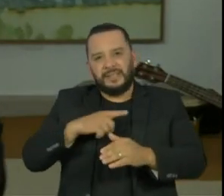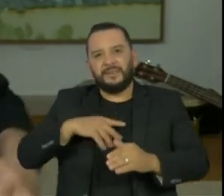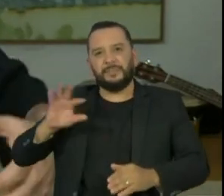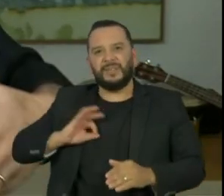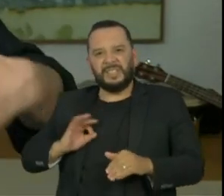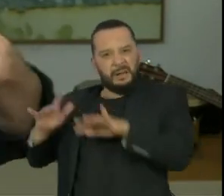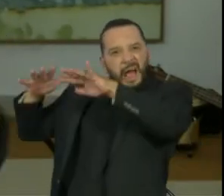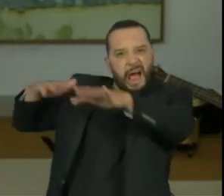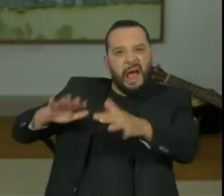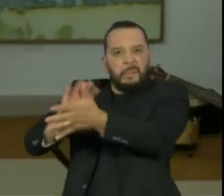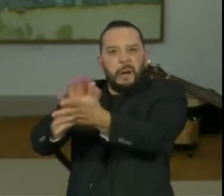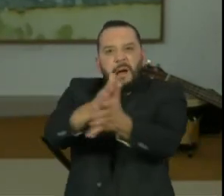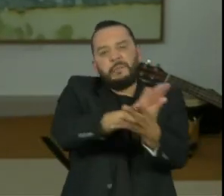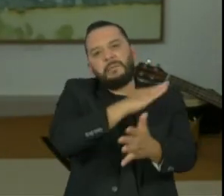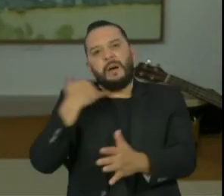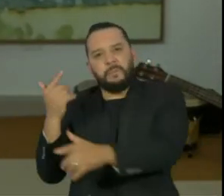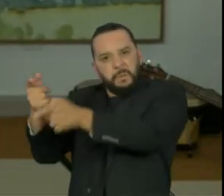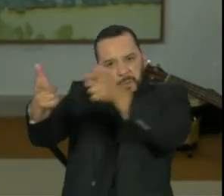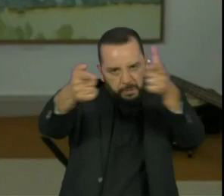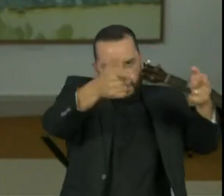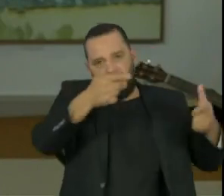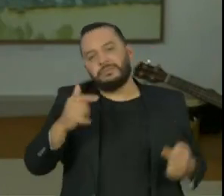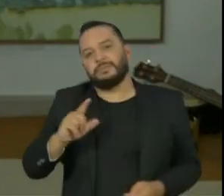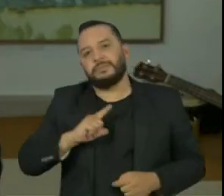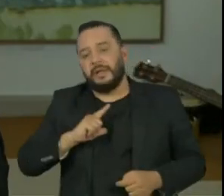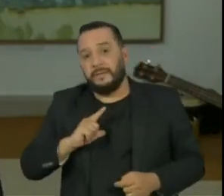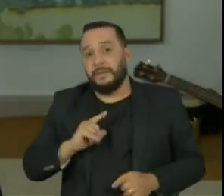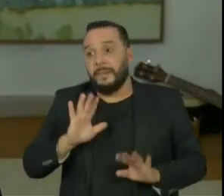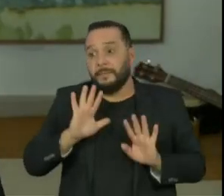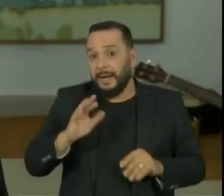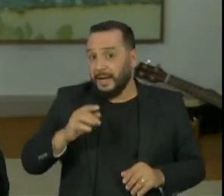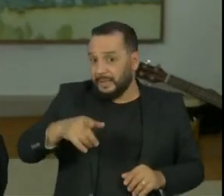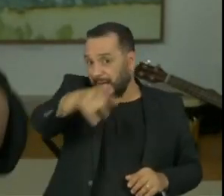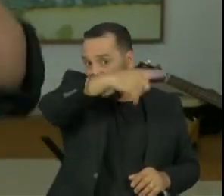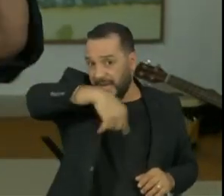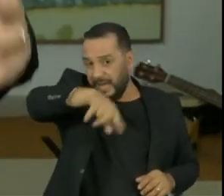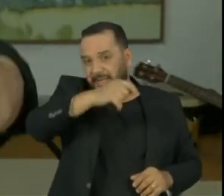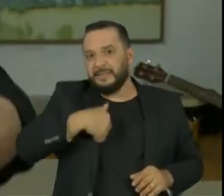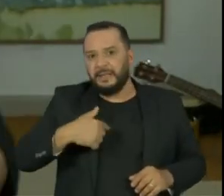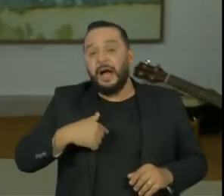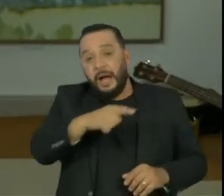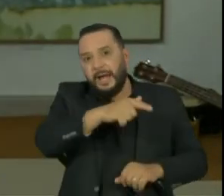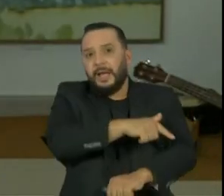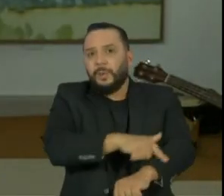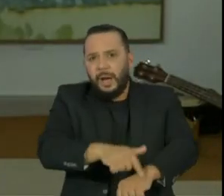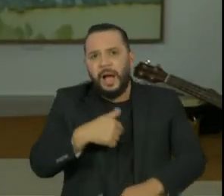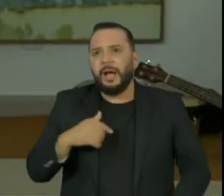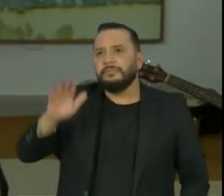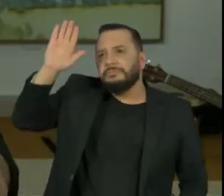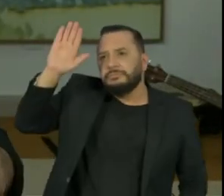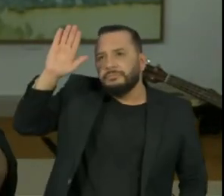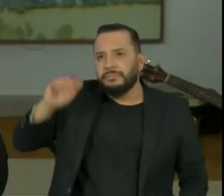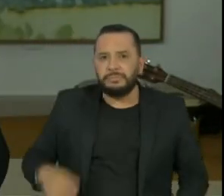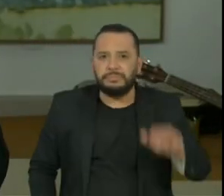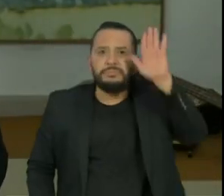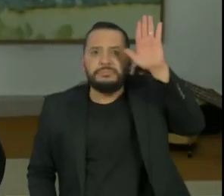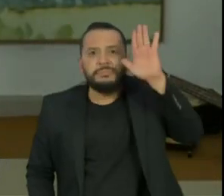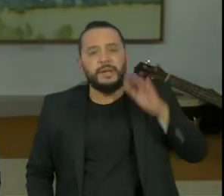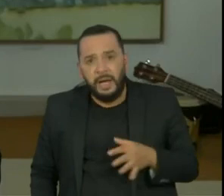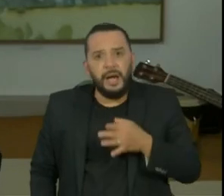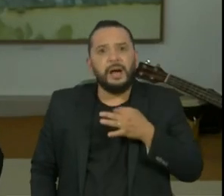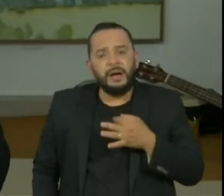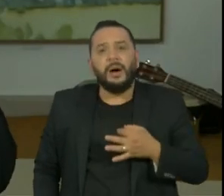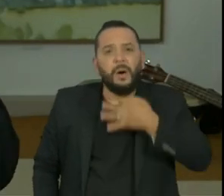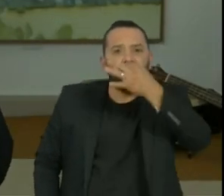detentos, eles tinham esse comportamento, que era um comportamento de levantar a mão, de respeitar o outro, de